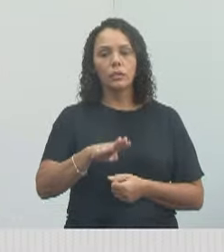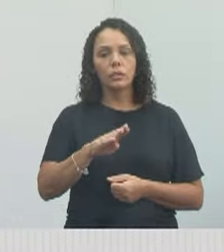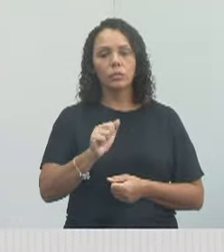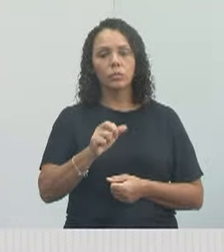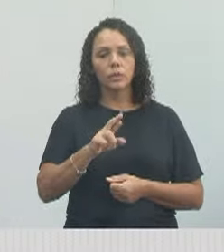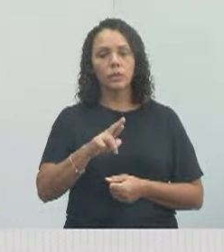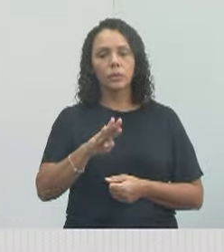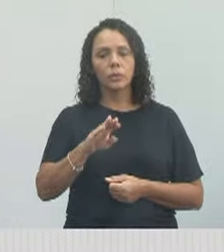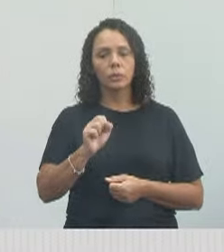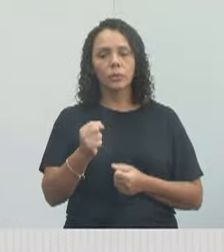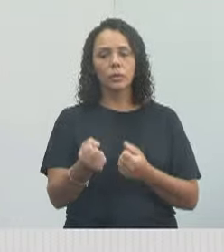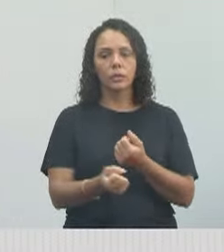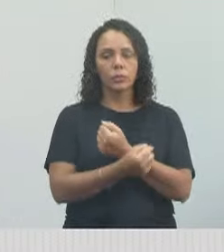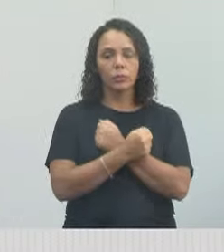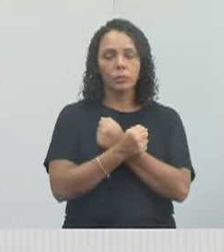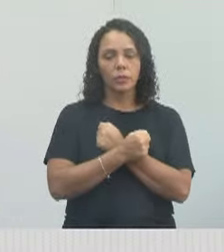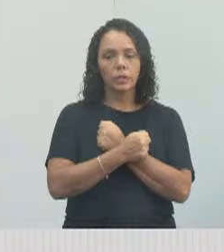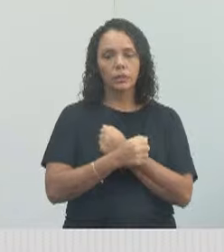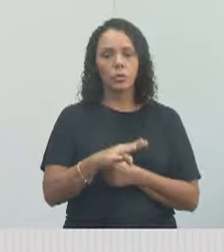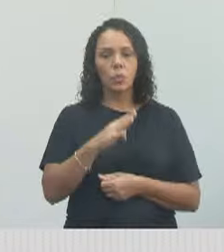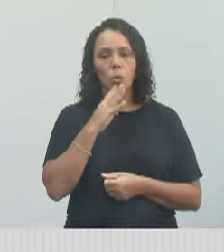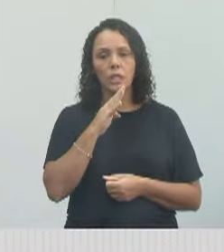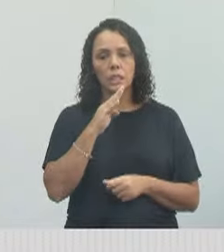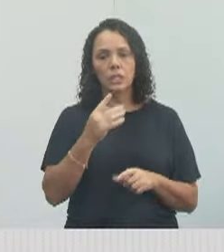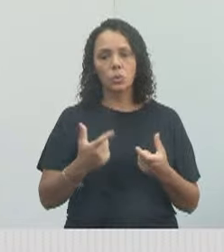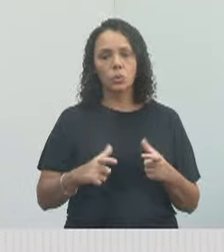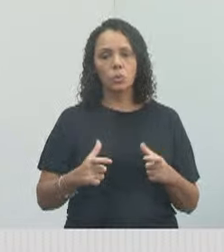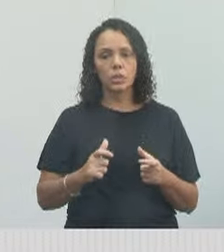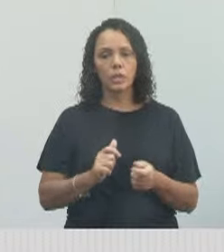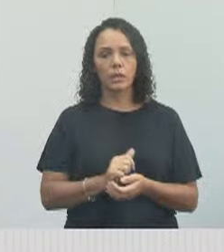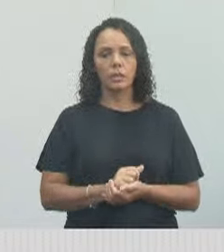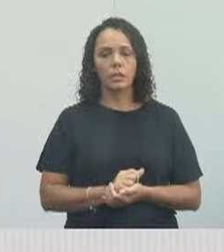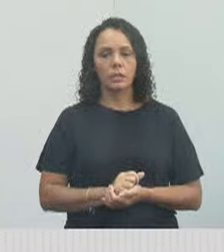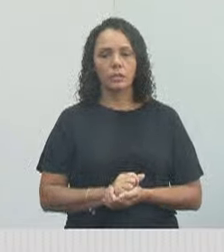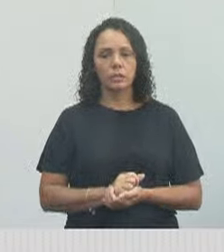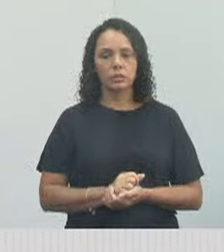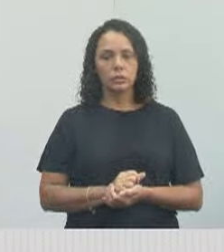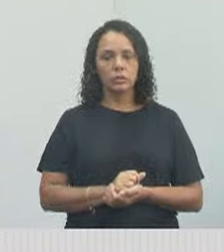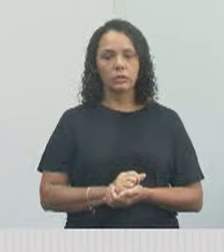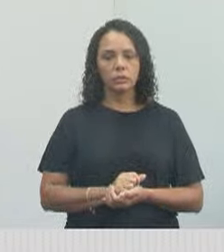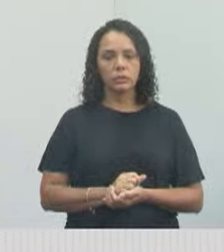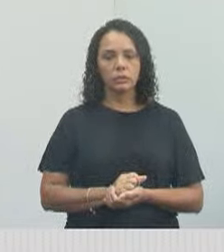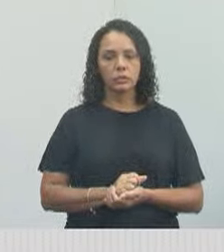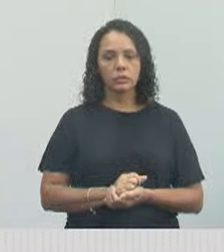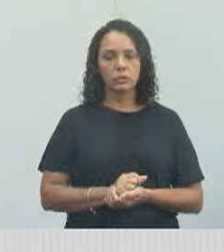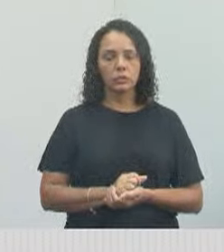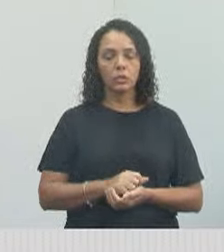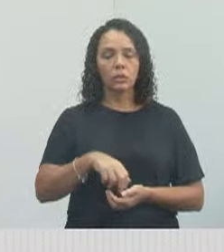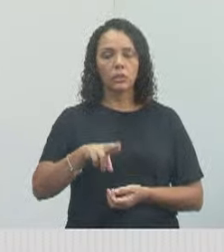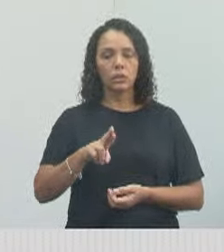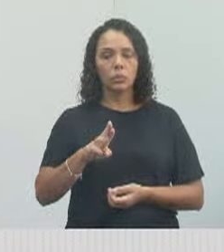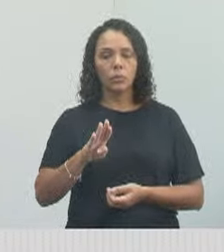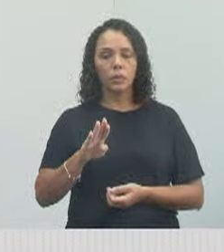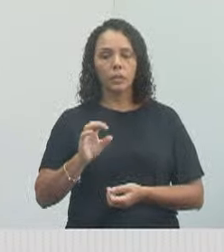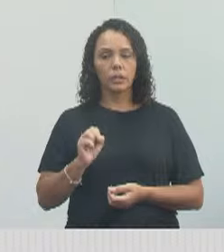conhecendo a área onde será o novo posto de saúde.